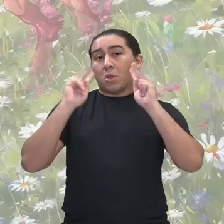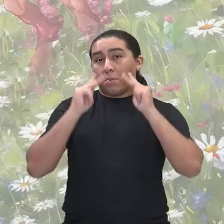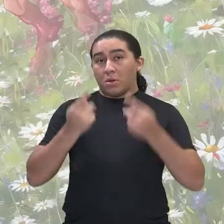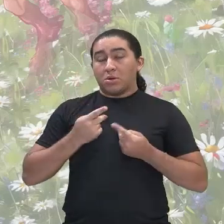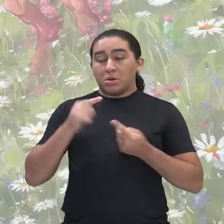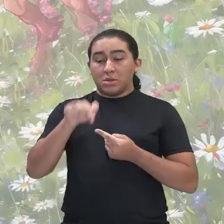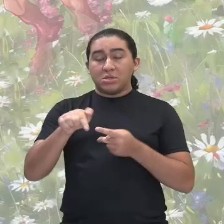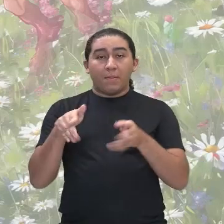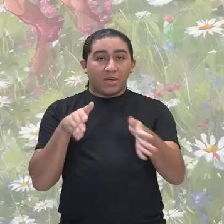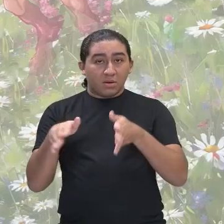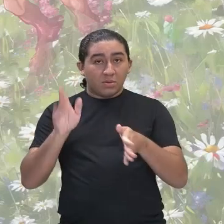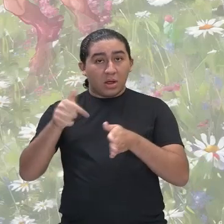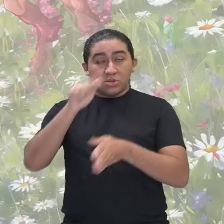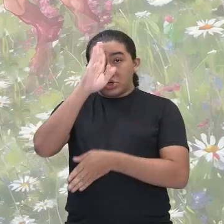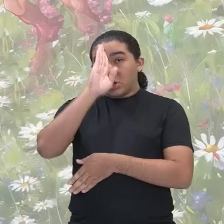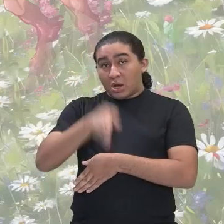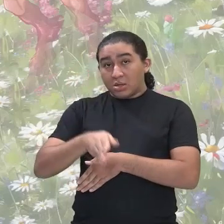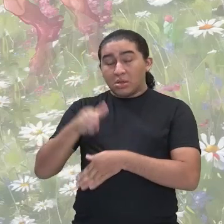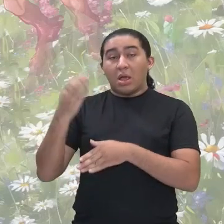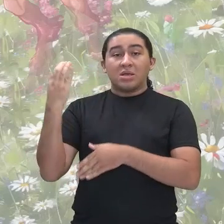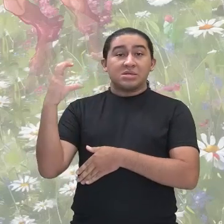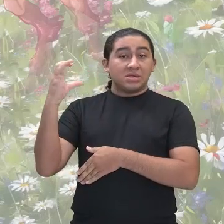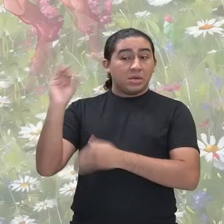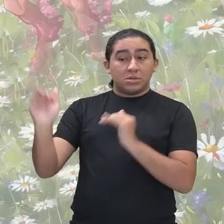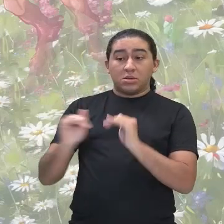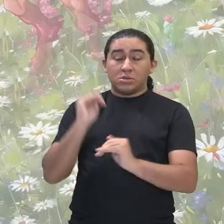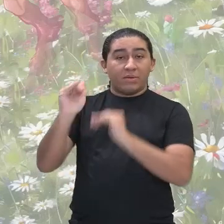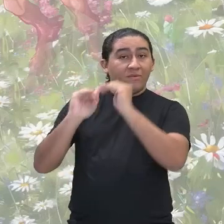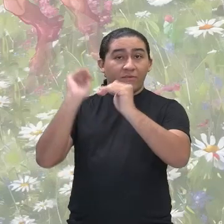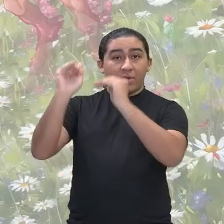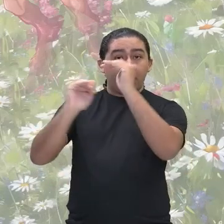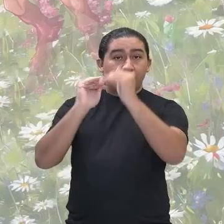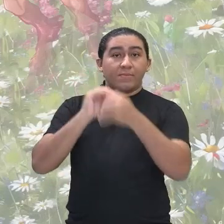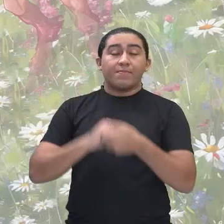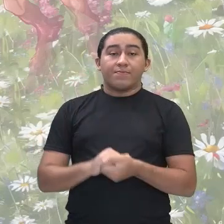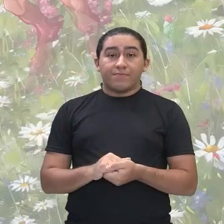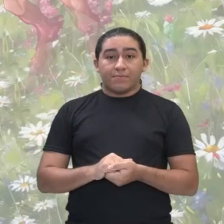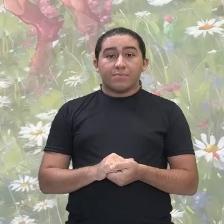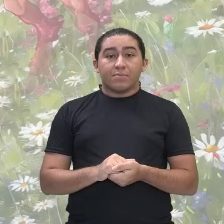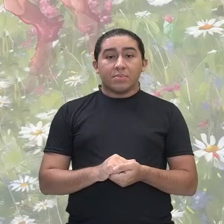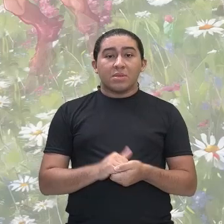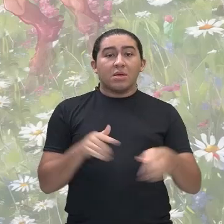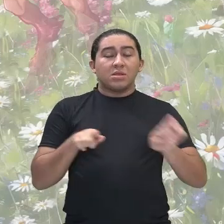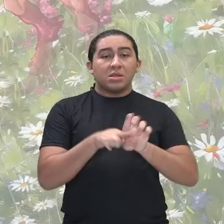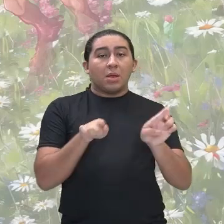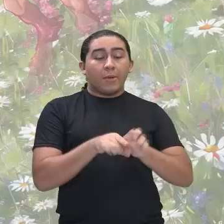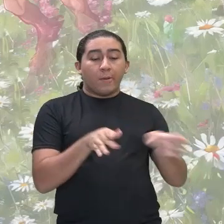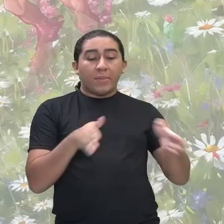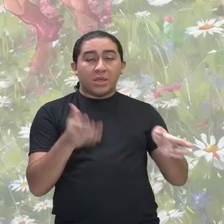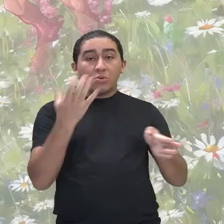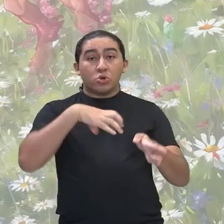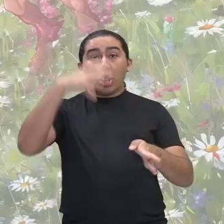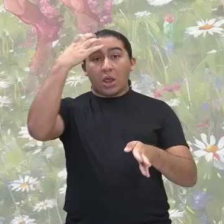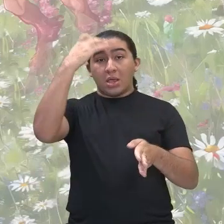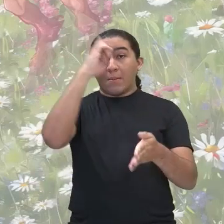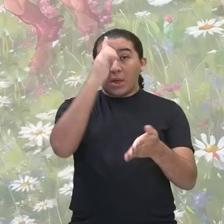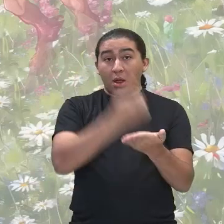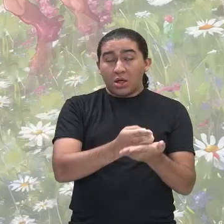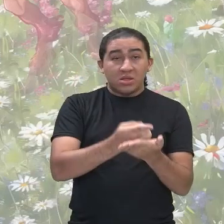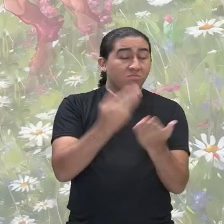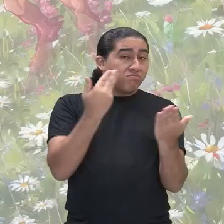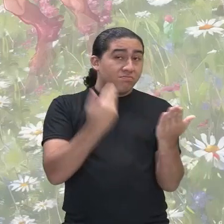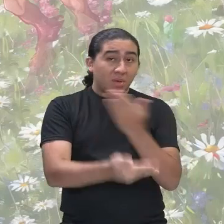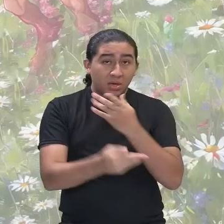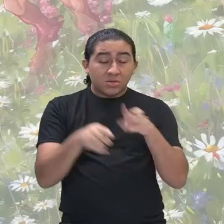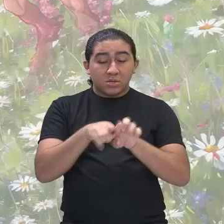está em plena expansão nesse período. O absolutismo já está em queda. Portugal